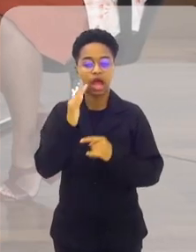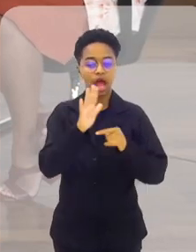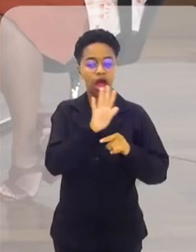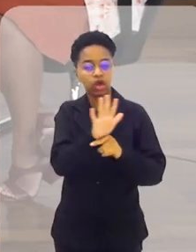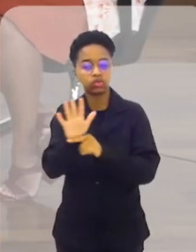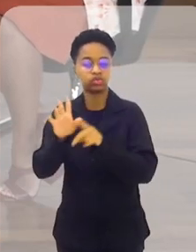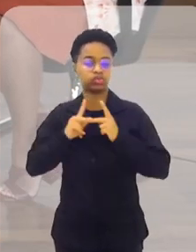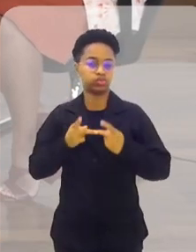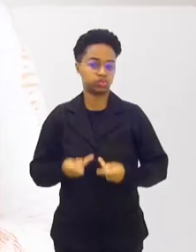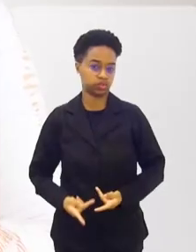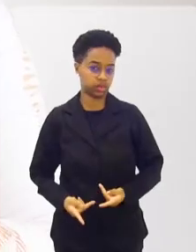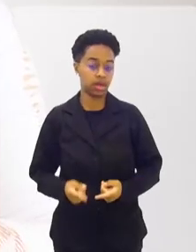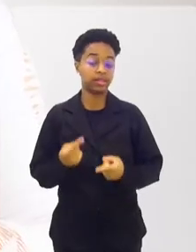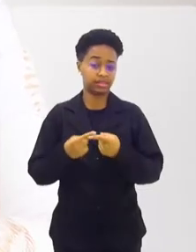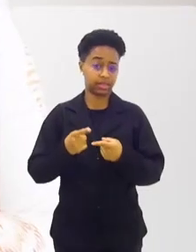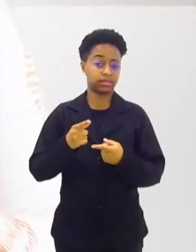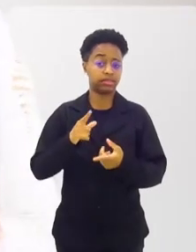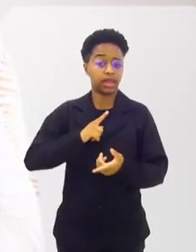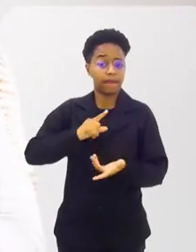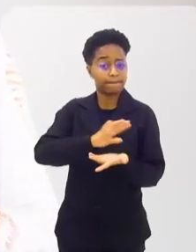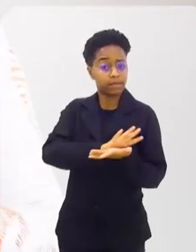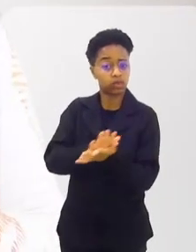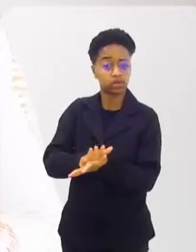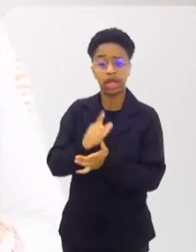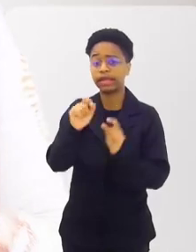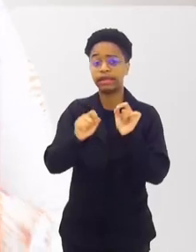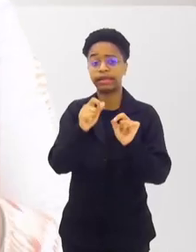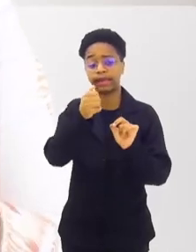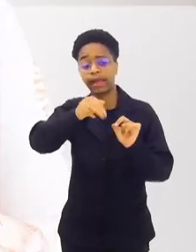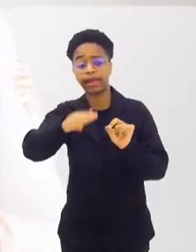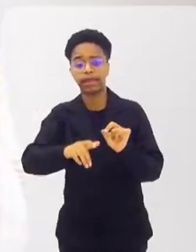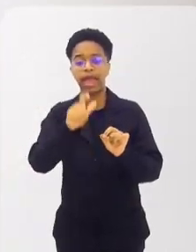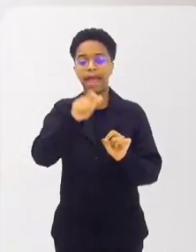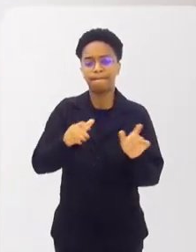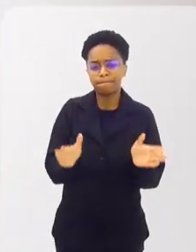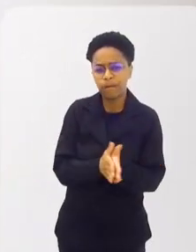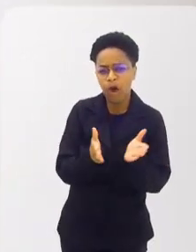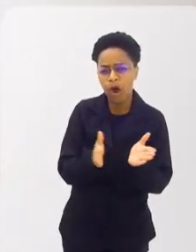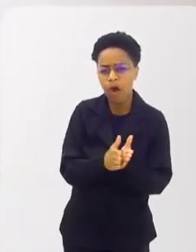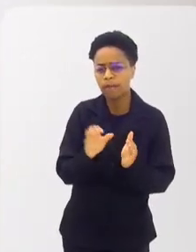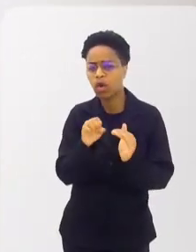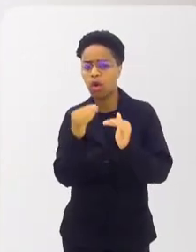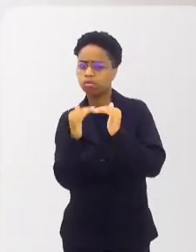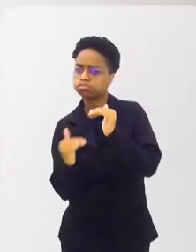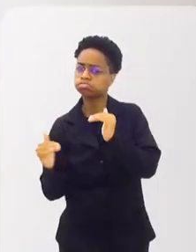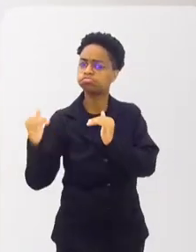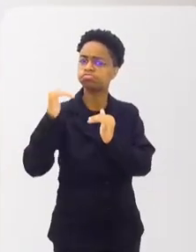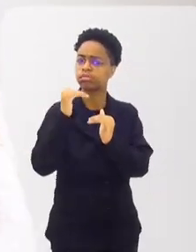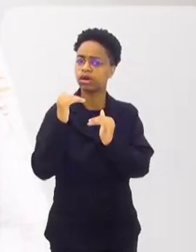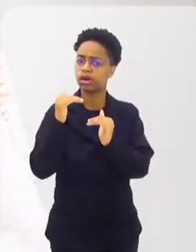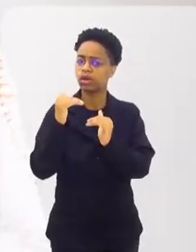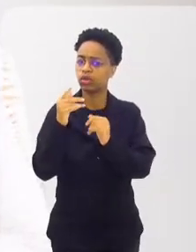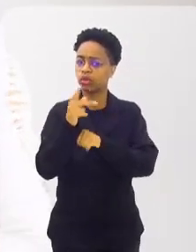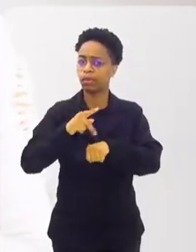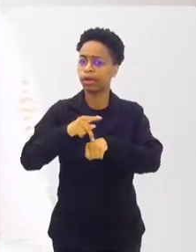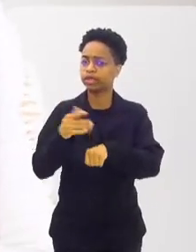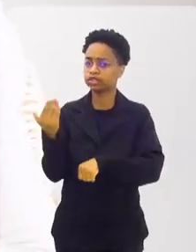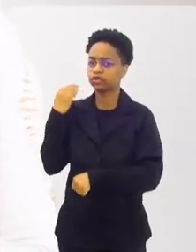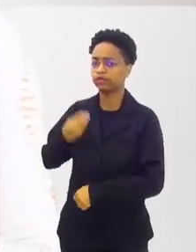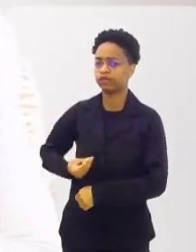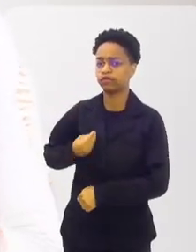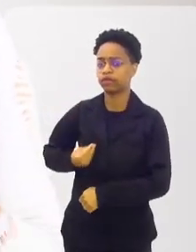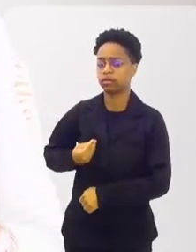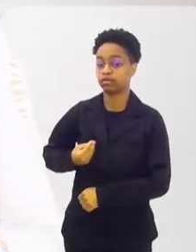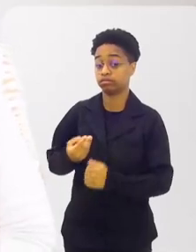preconceito com relação a quem são esses, né? São pobres, são de classe média nos países onde eles